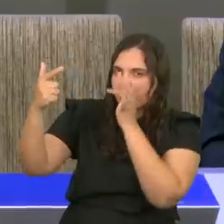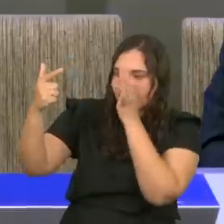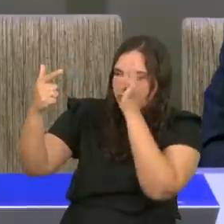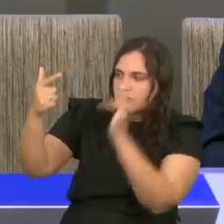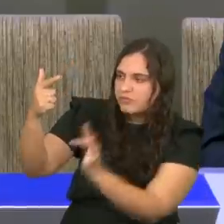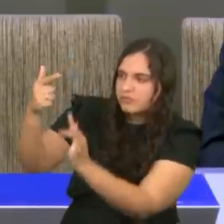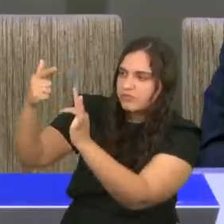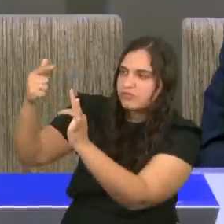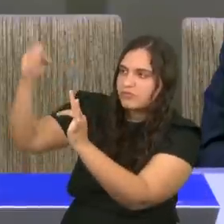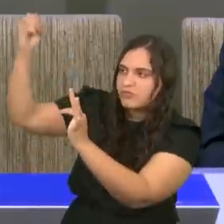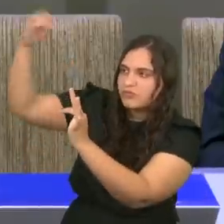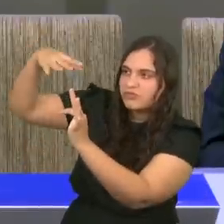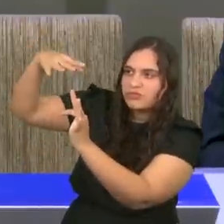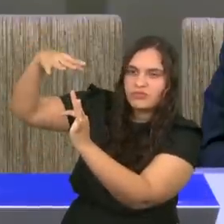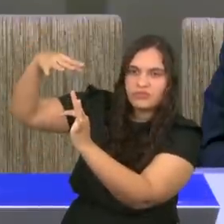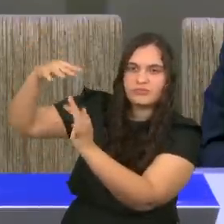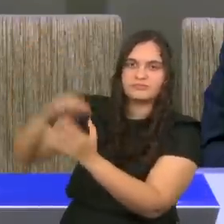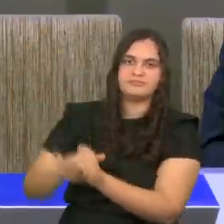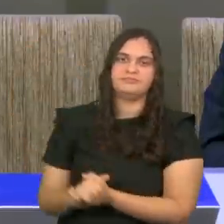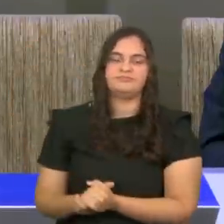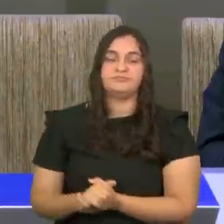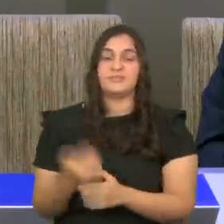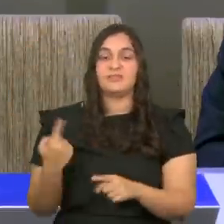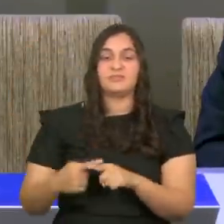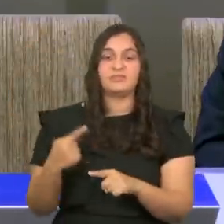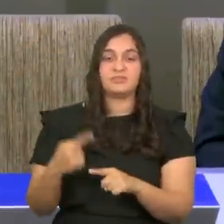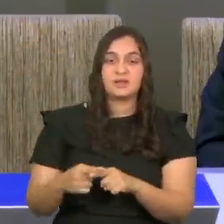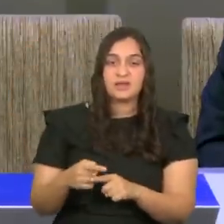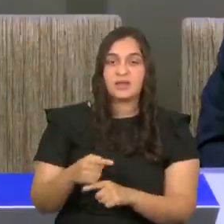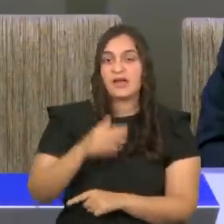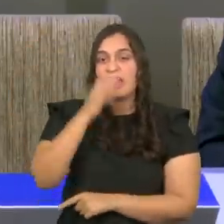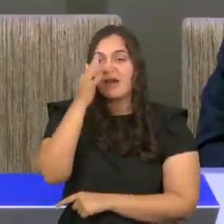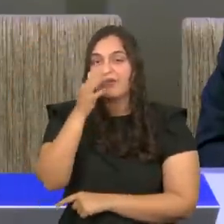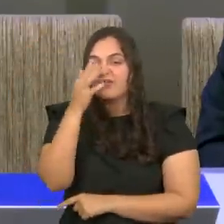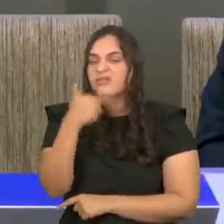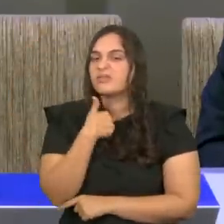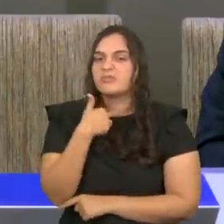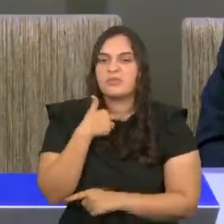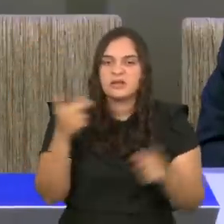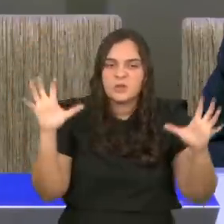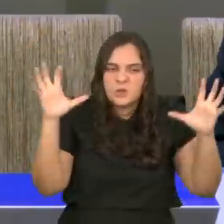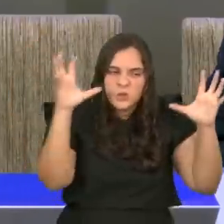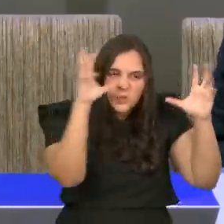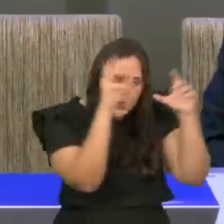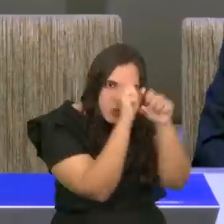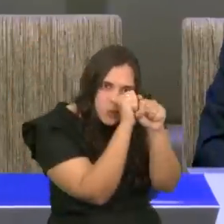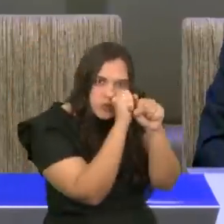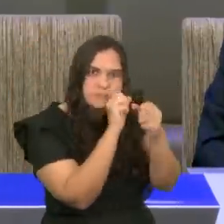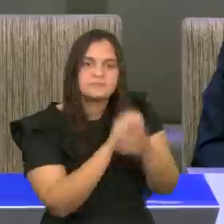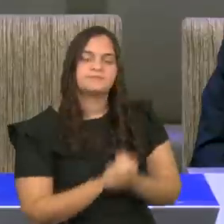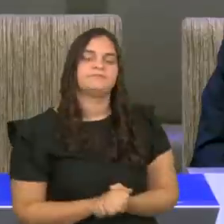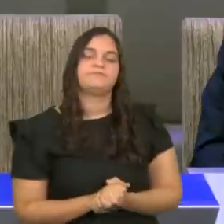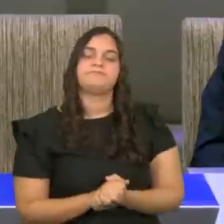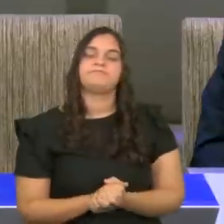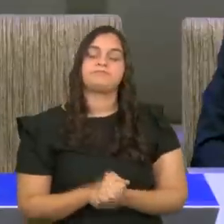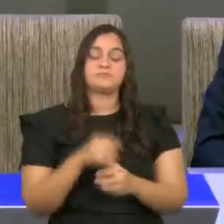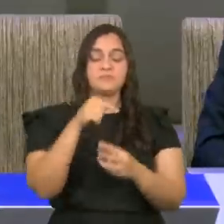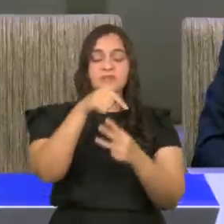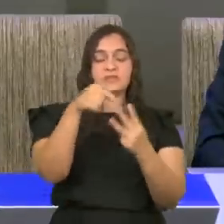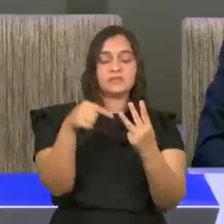trevas. Nesses três cuidados, nós podemos trazer lições